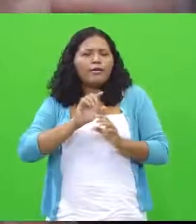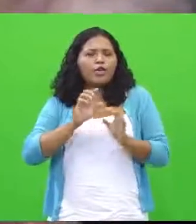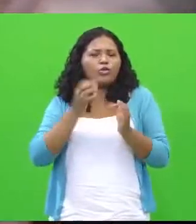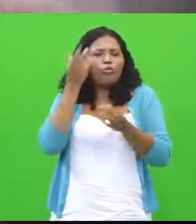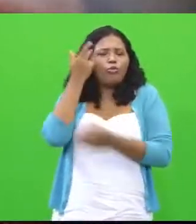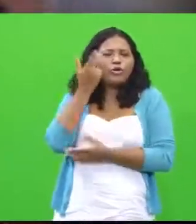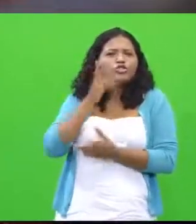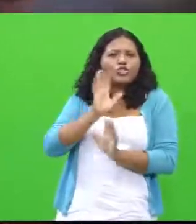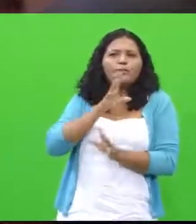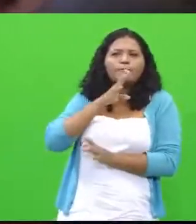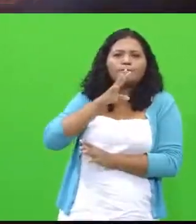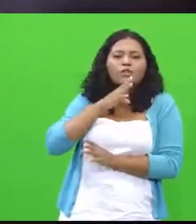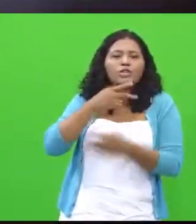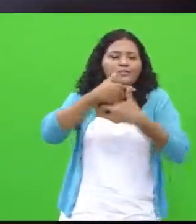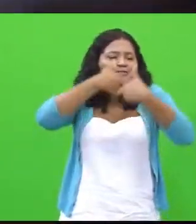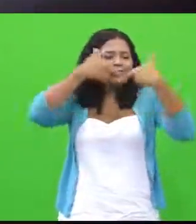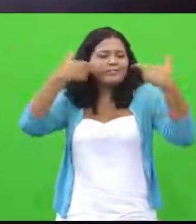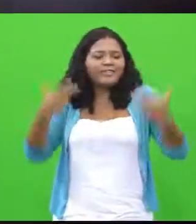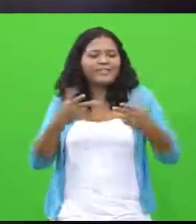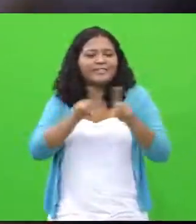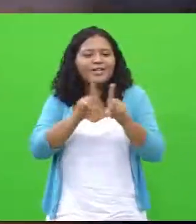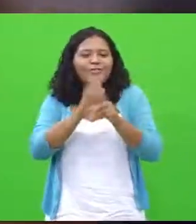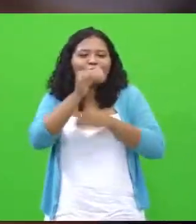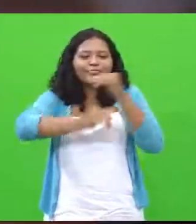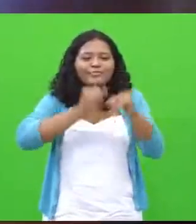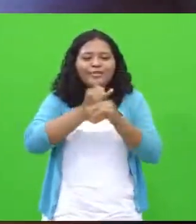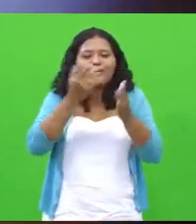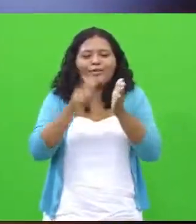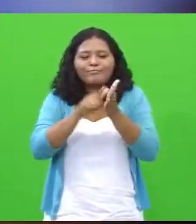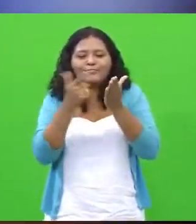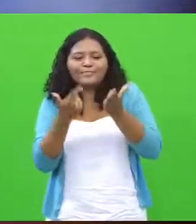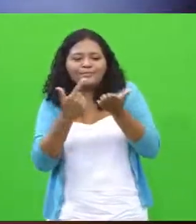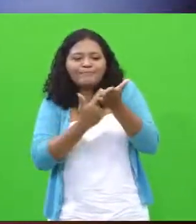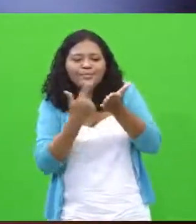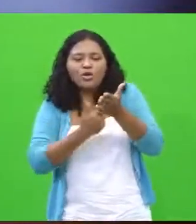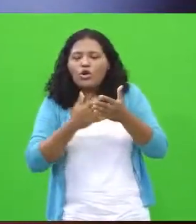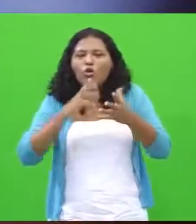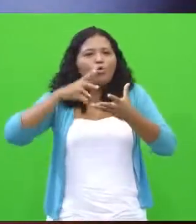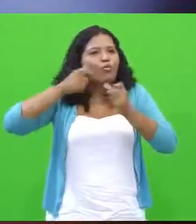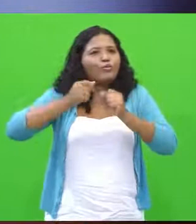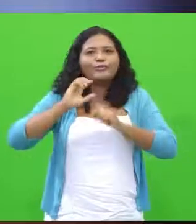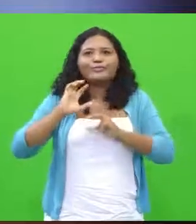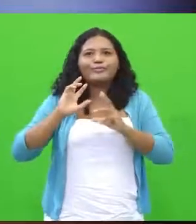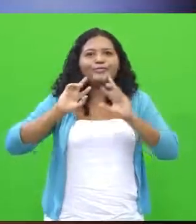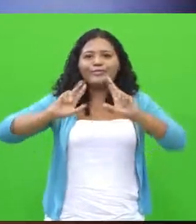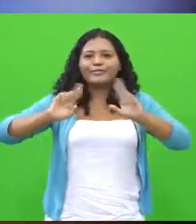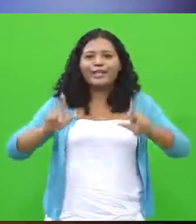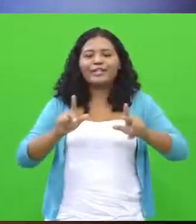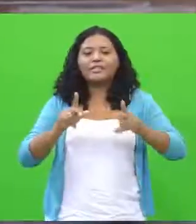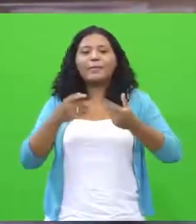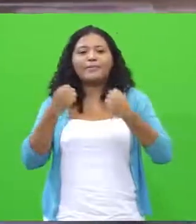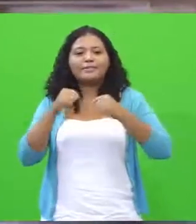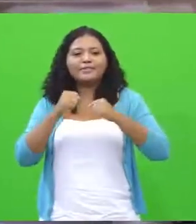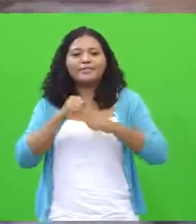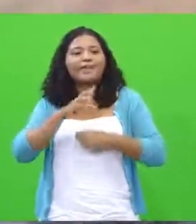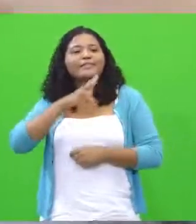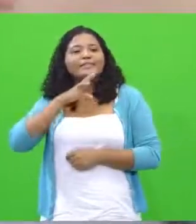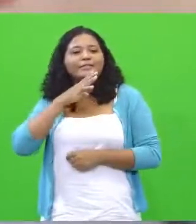hoje muitas coisas na internet, muitas revistas que foram editadas. O mundo mudou muito e hoje você ter talento para aproveitar ficou muito mais fácil.